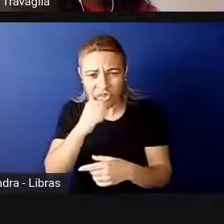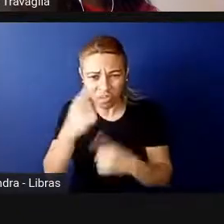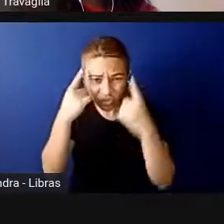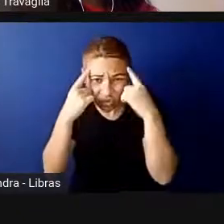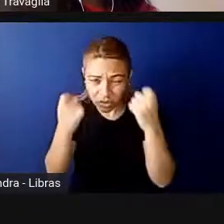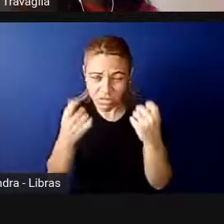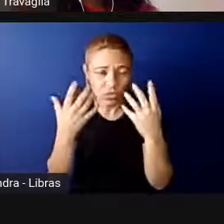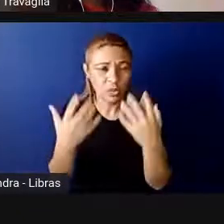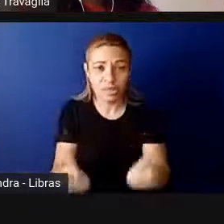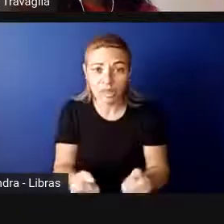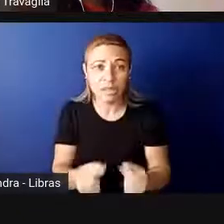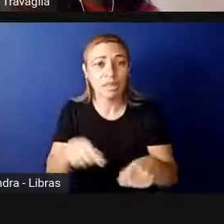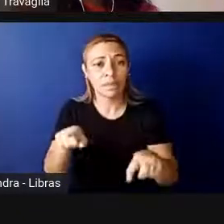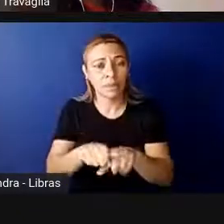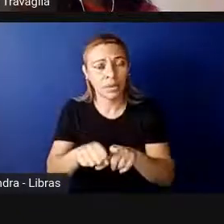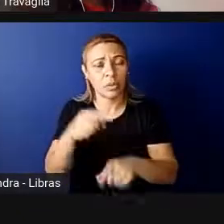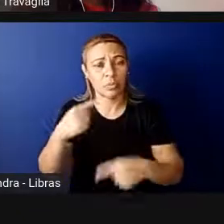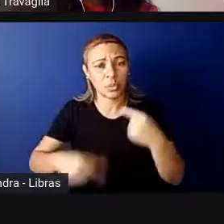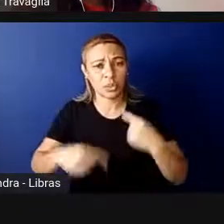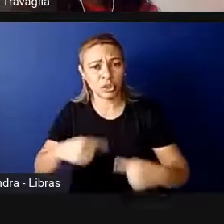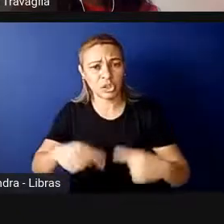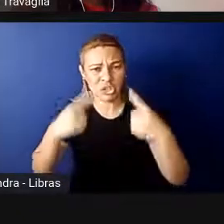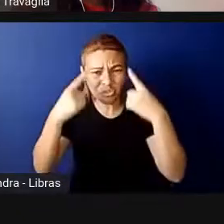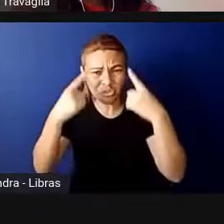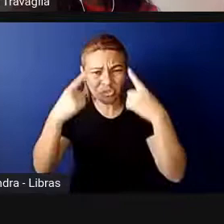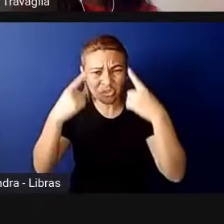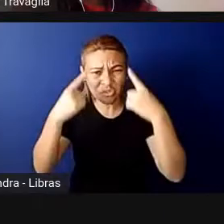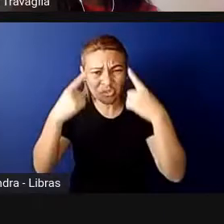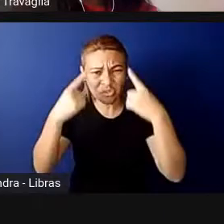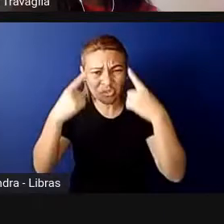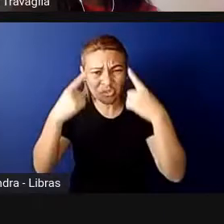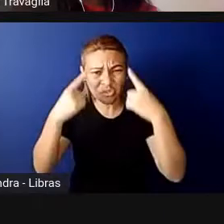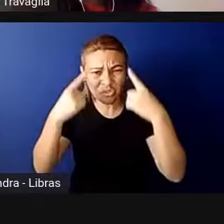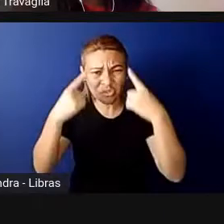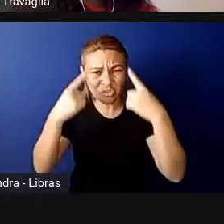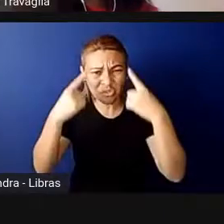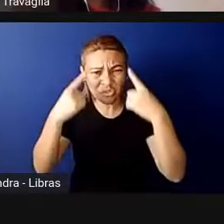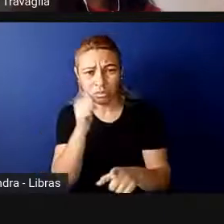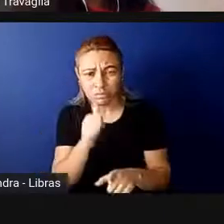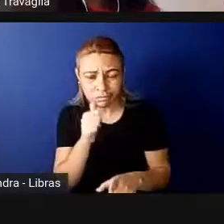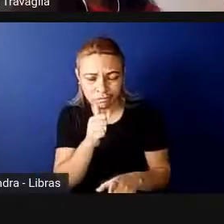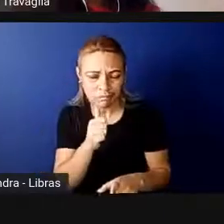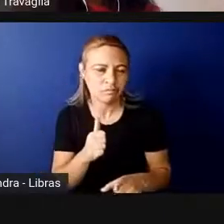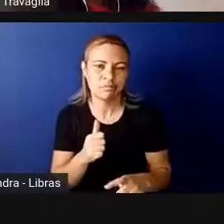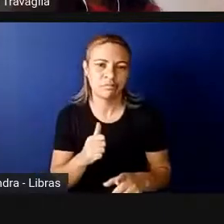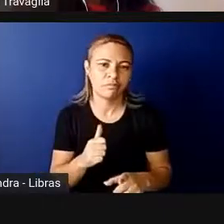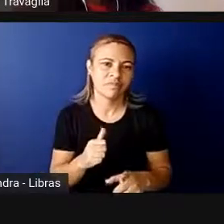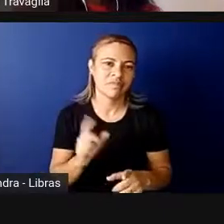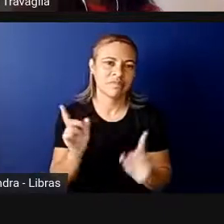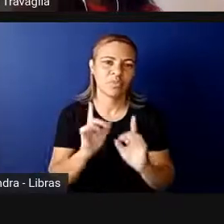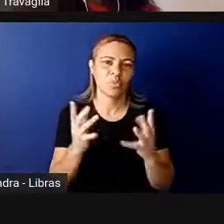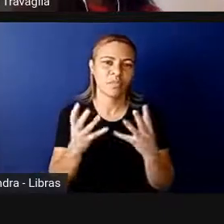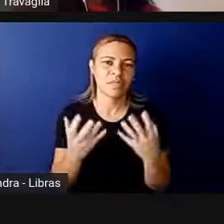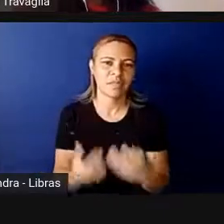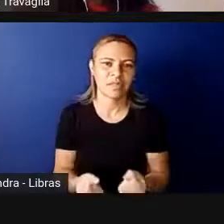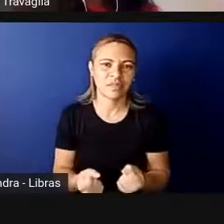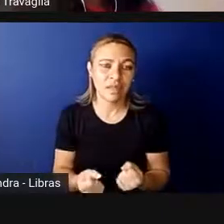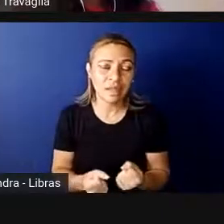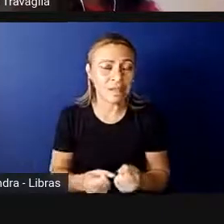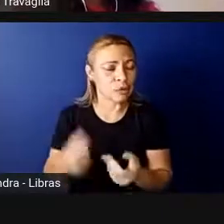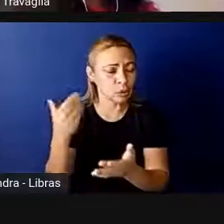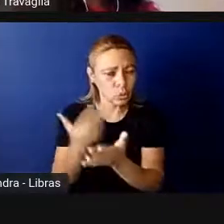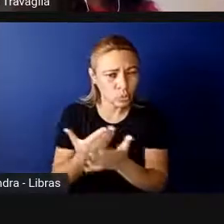admitimos a violência política contra as mulheres, aliás, um outro aspecto importante a ser estudado e